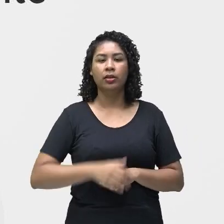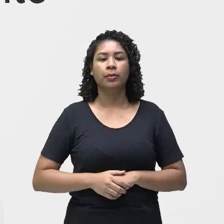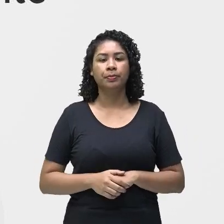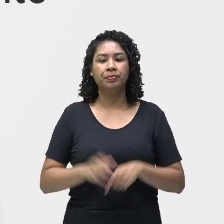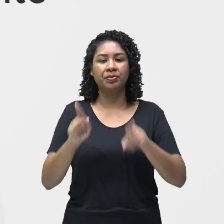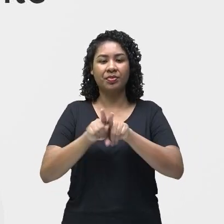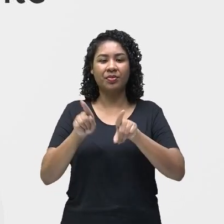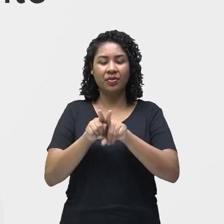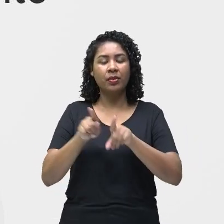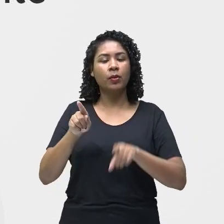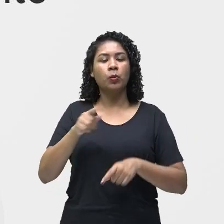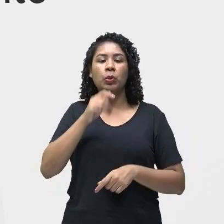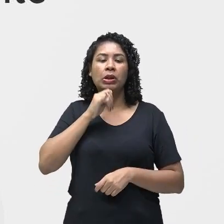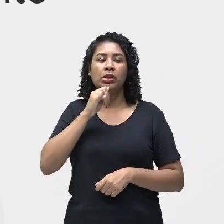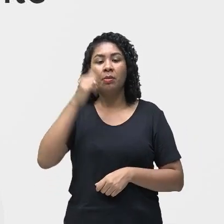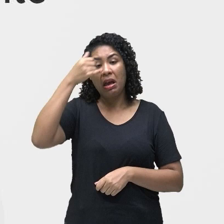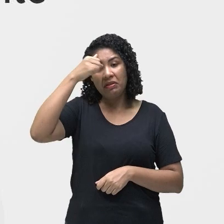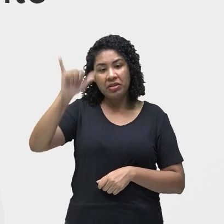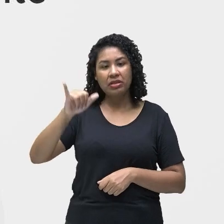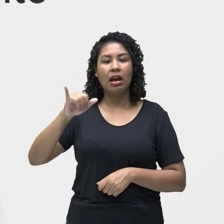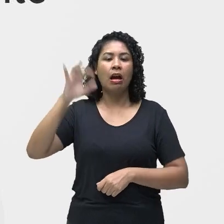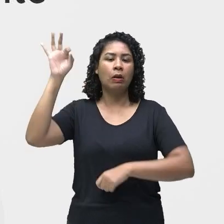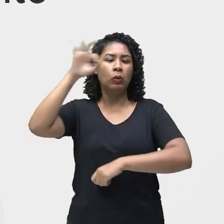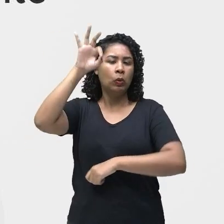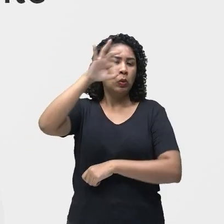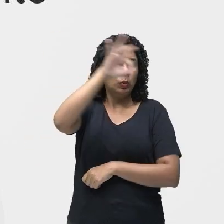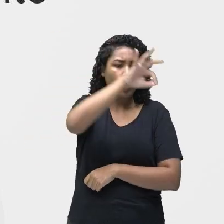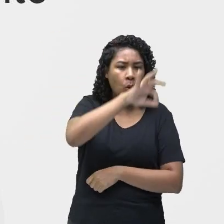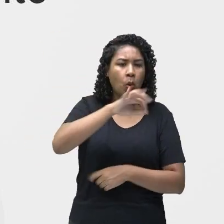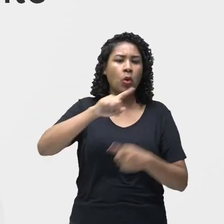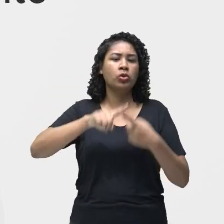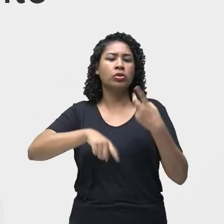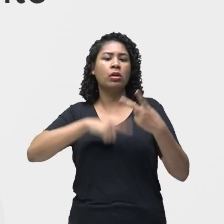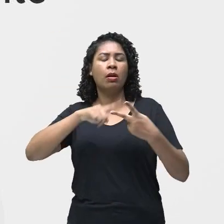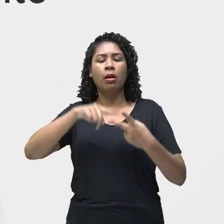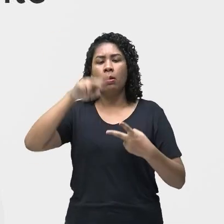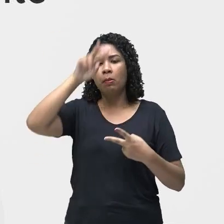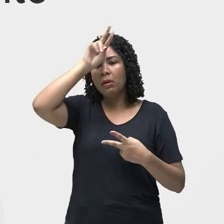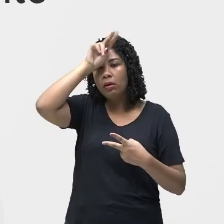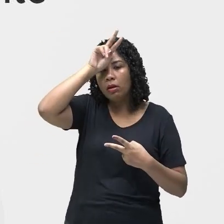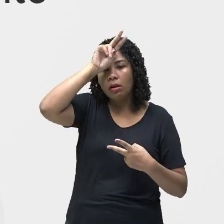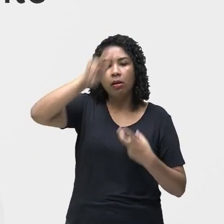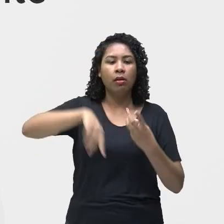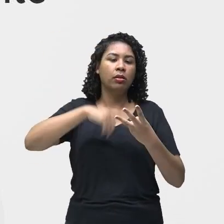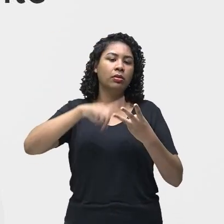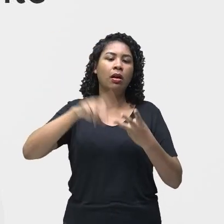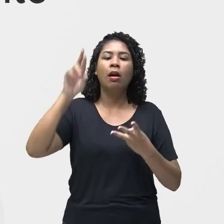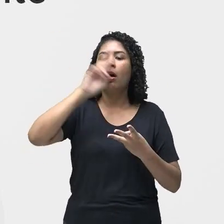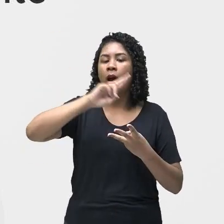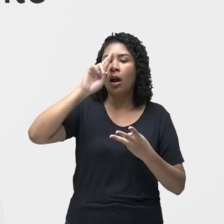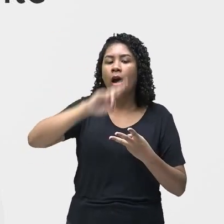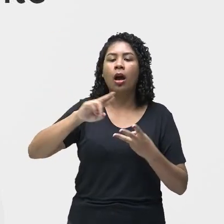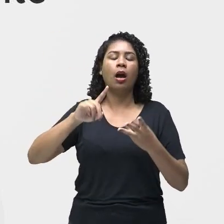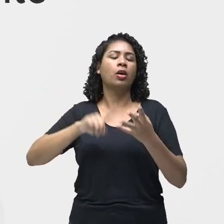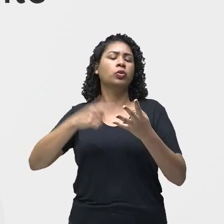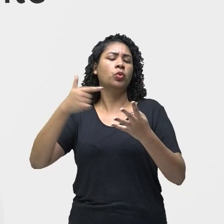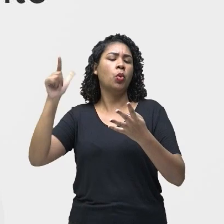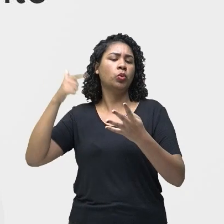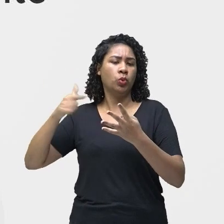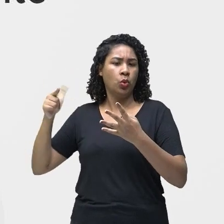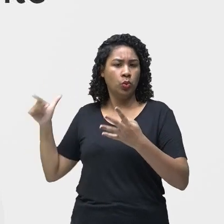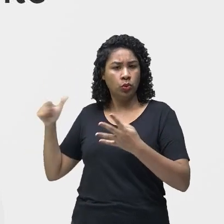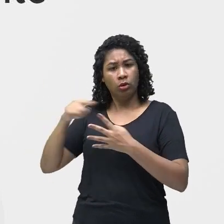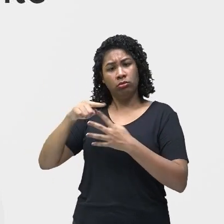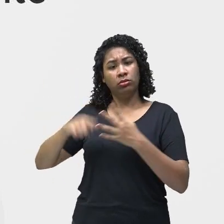como moscas, baratas, ratos e etc. Então, essas são algumas das dicas das doenças que